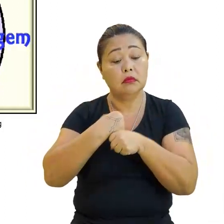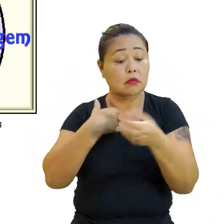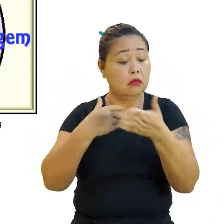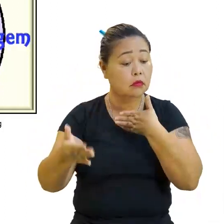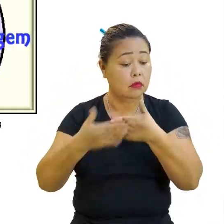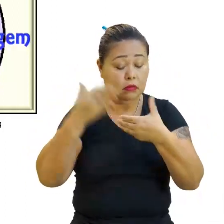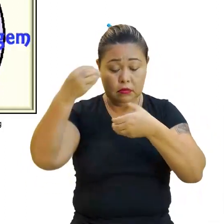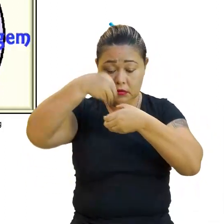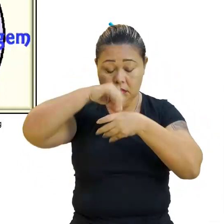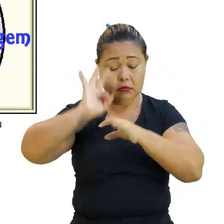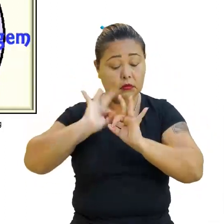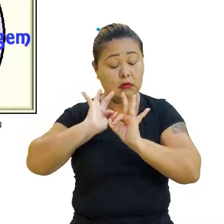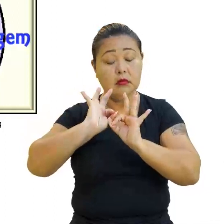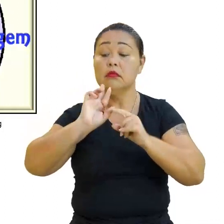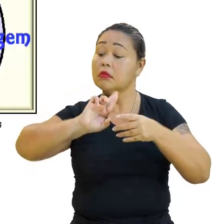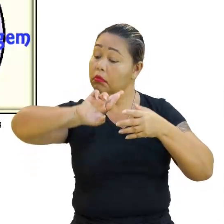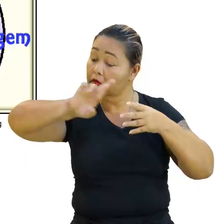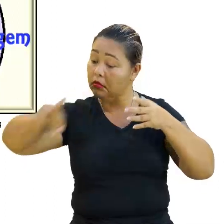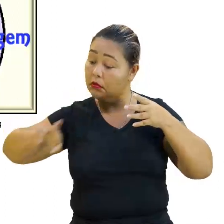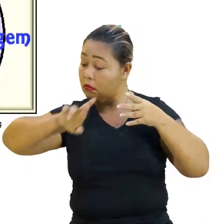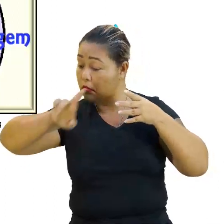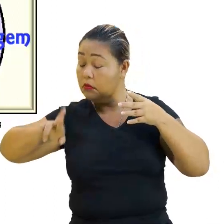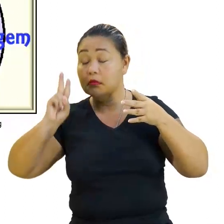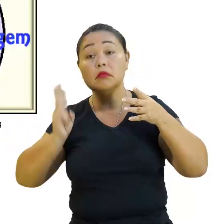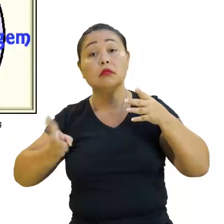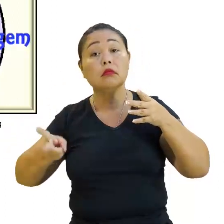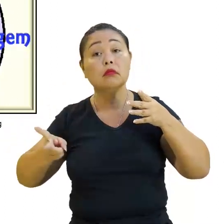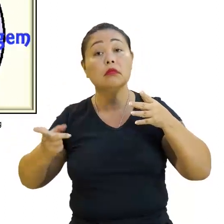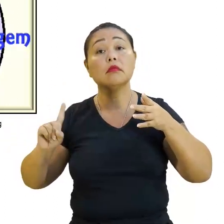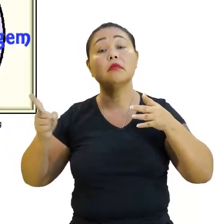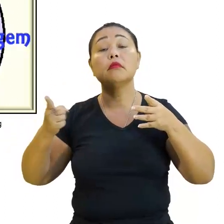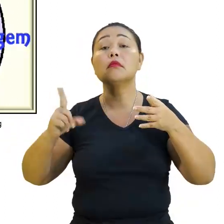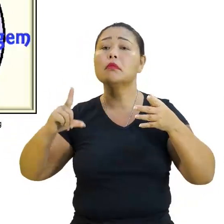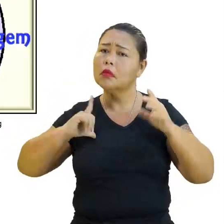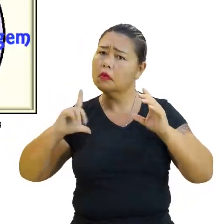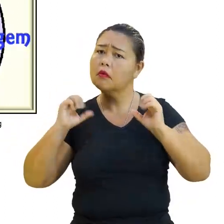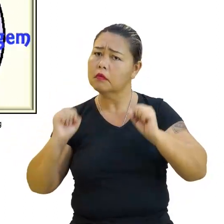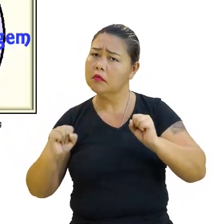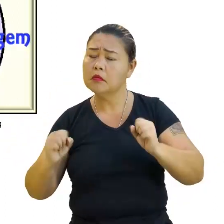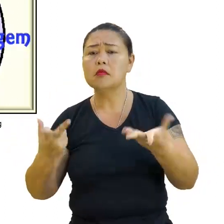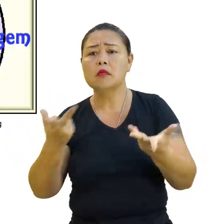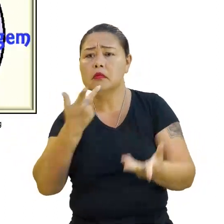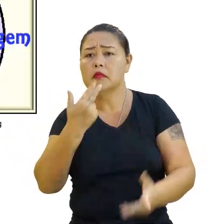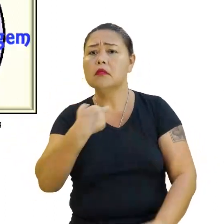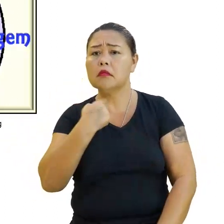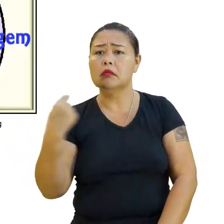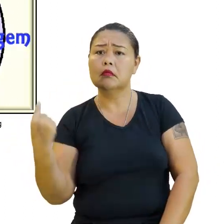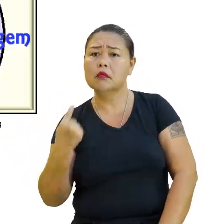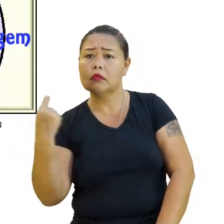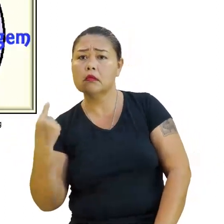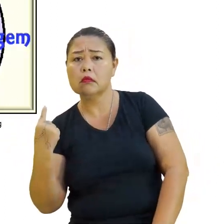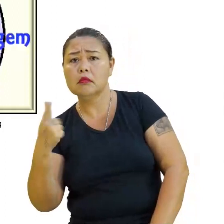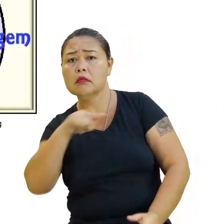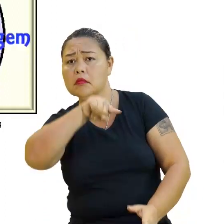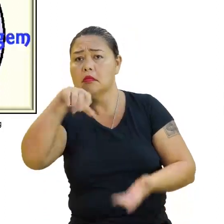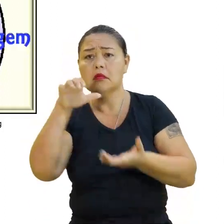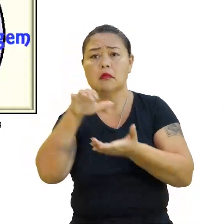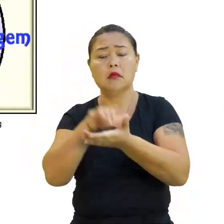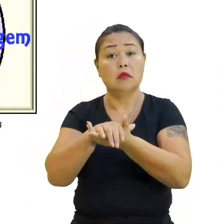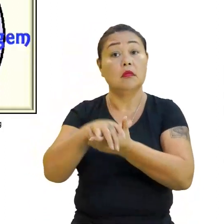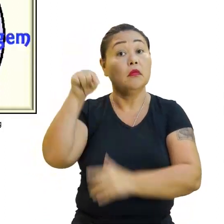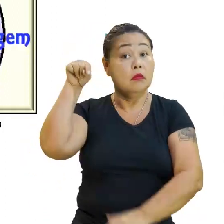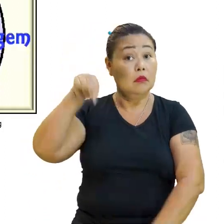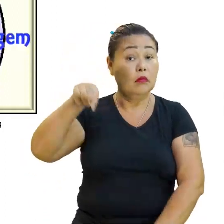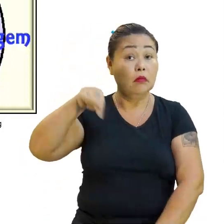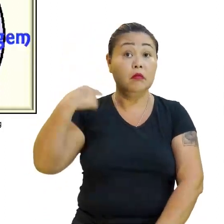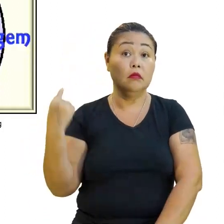que vai estar lá dentro, vai sair sempre o mesmo resultado. Ah, mas pode isso. Vocês falaram que não podia ficar sozinho nem casar com dois? Pois é, mas aqui ele não